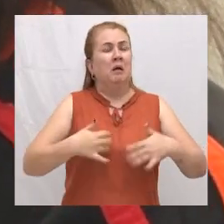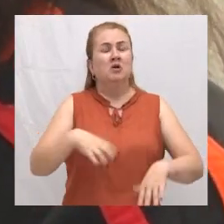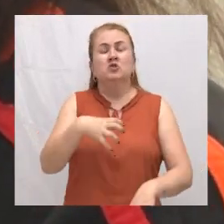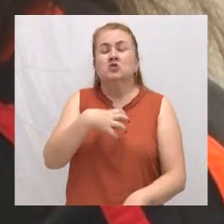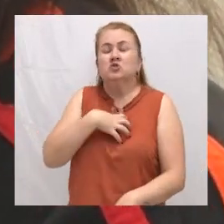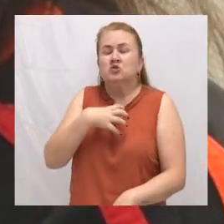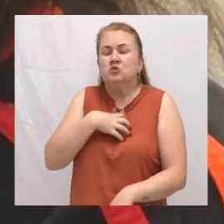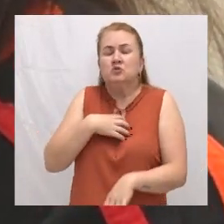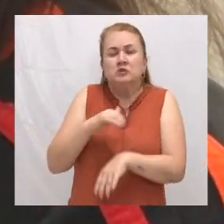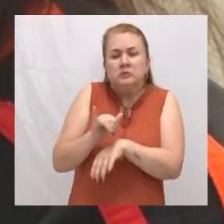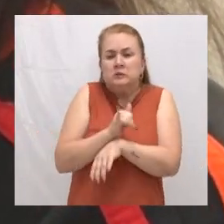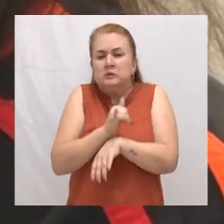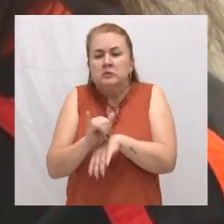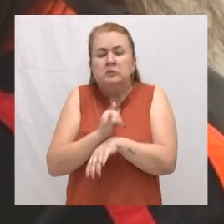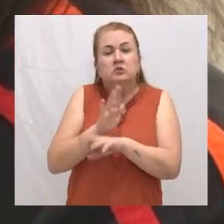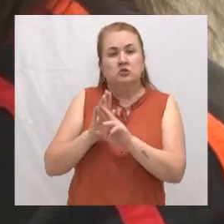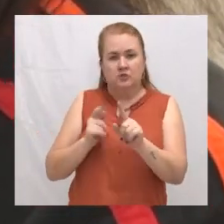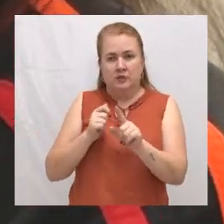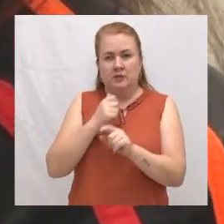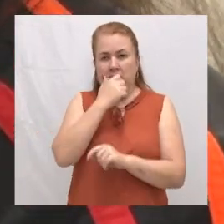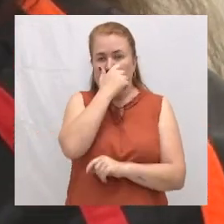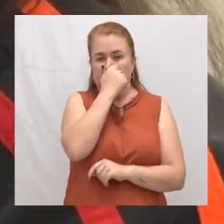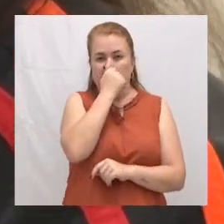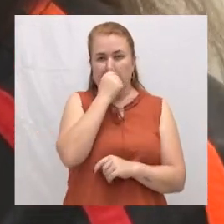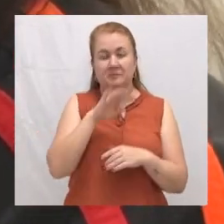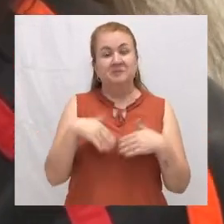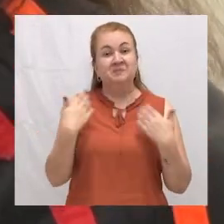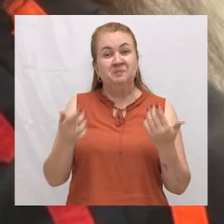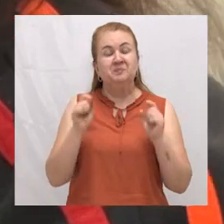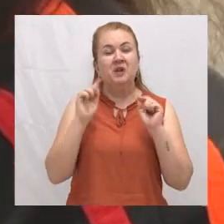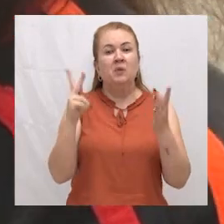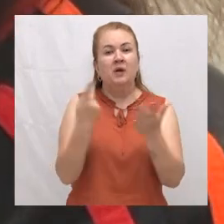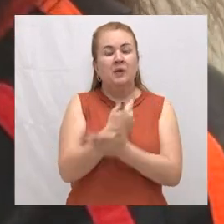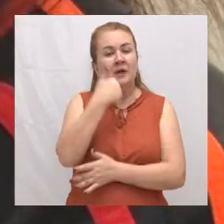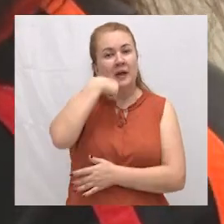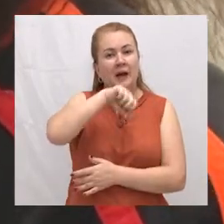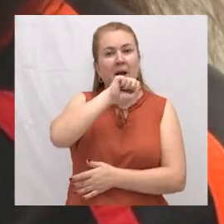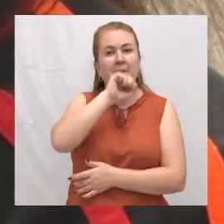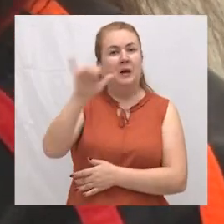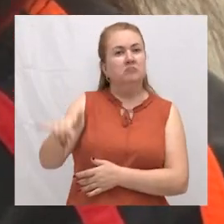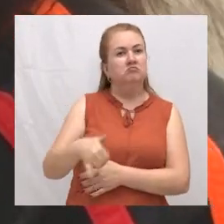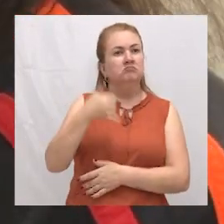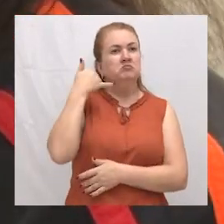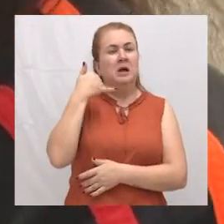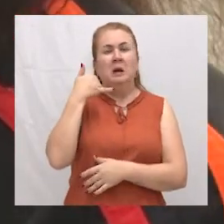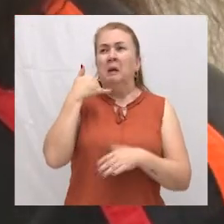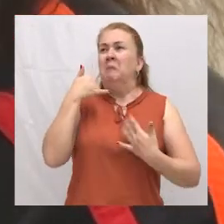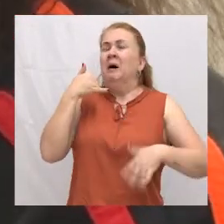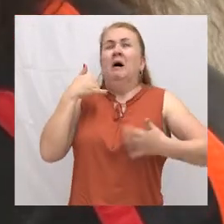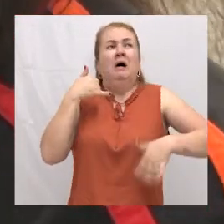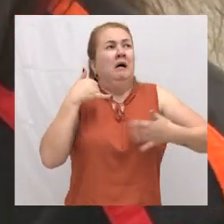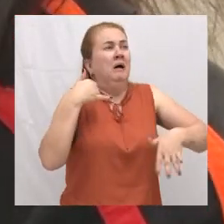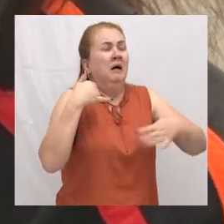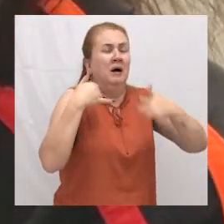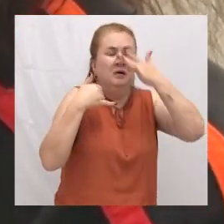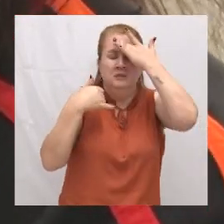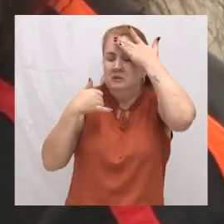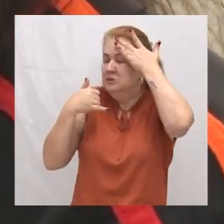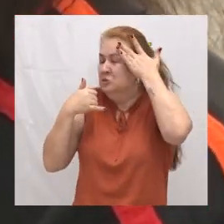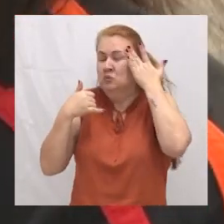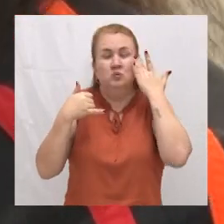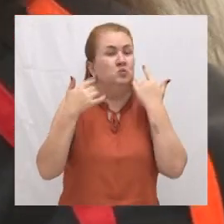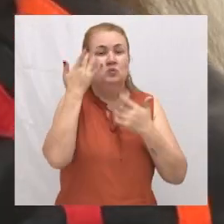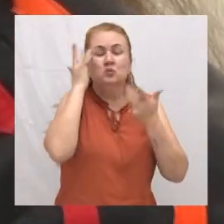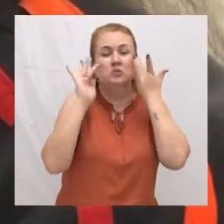improvisada e um pouco diferente. Então, a mãe de uma criança ligou, muito nervosa, apavorada, não sabia o que